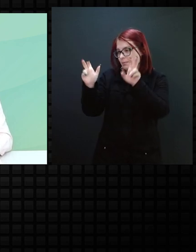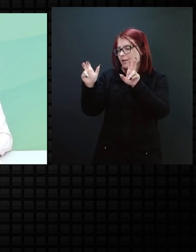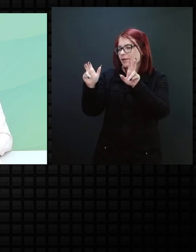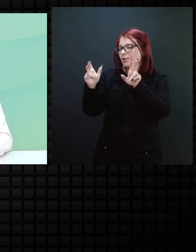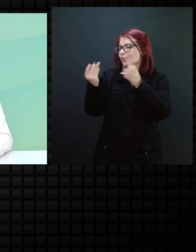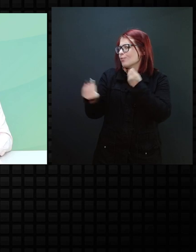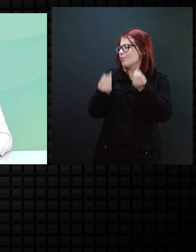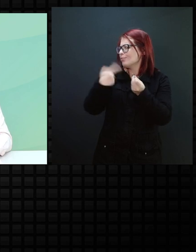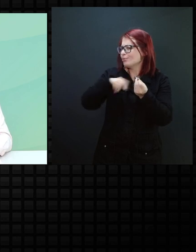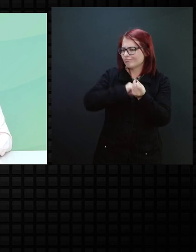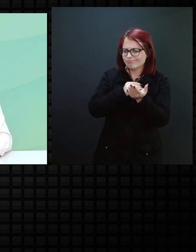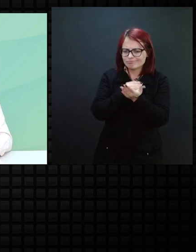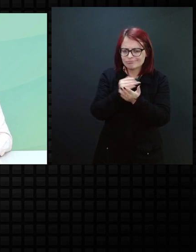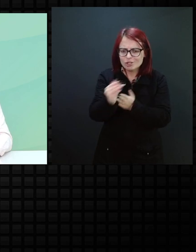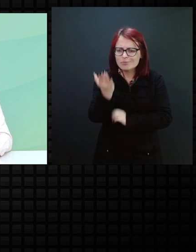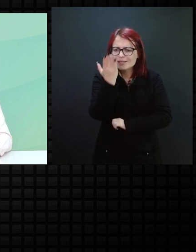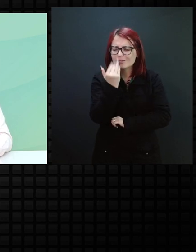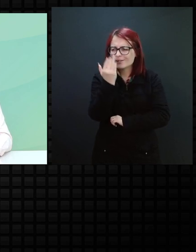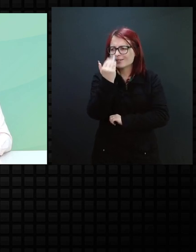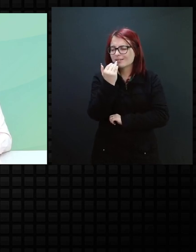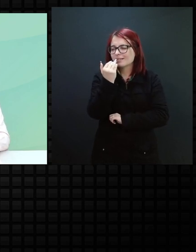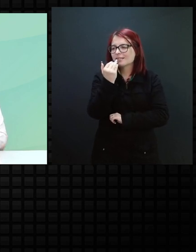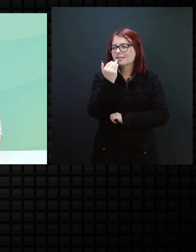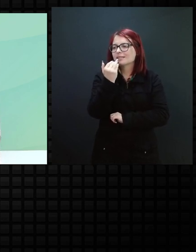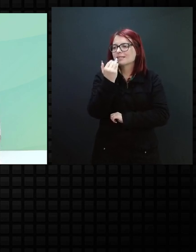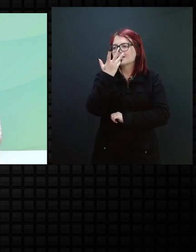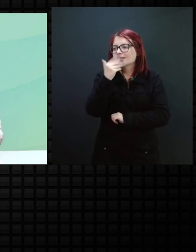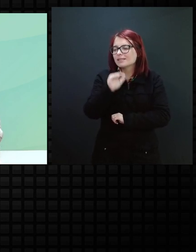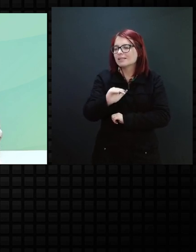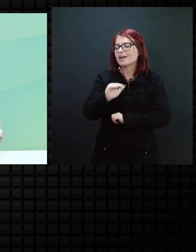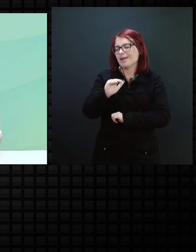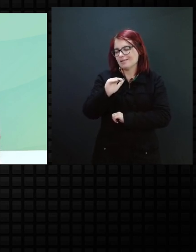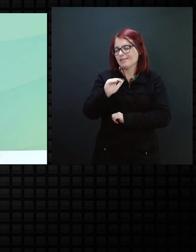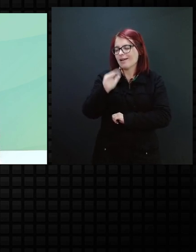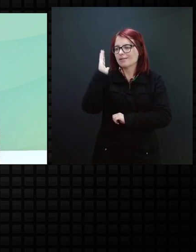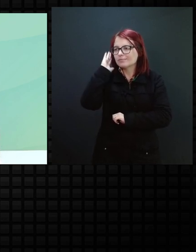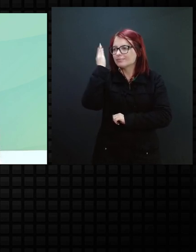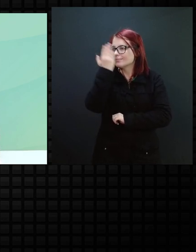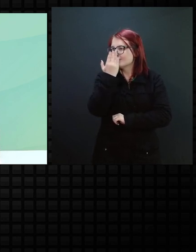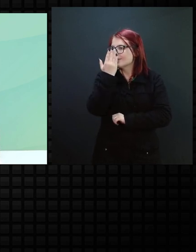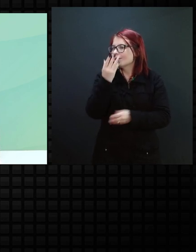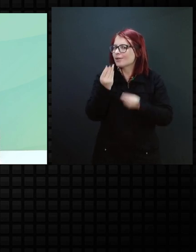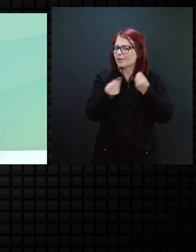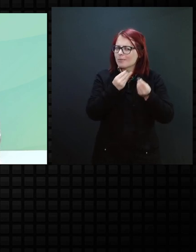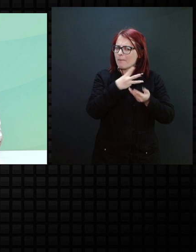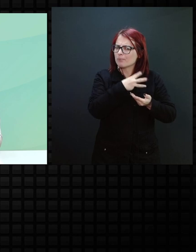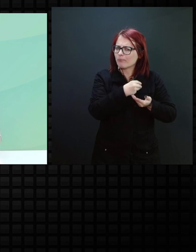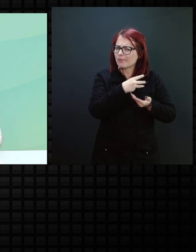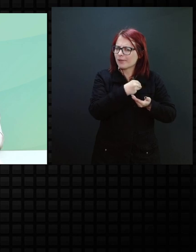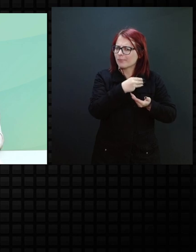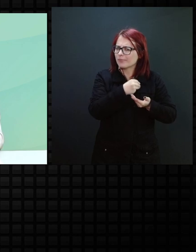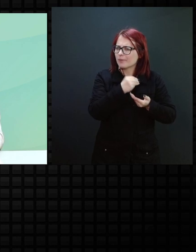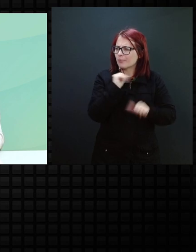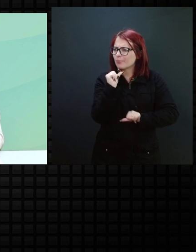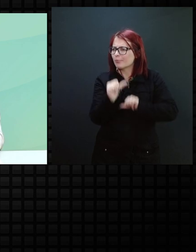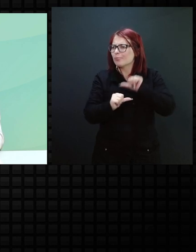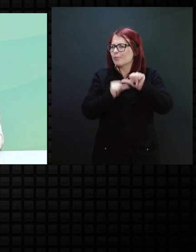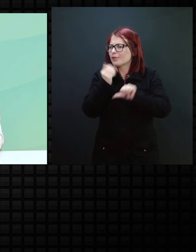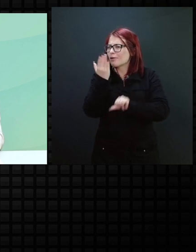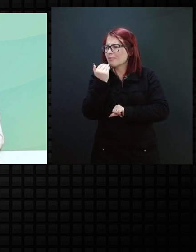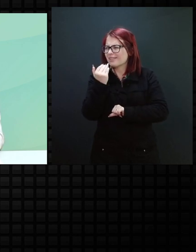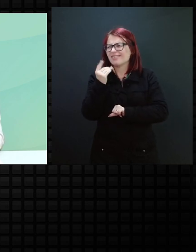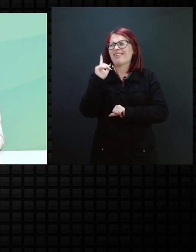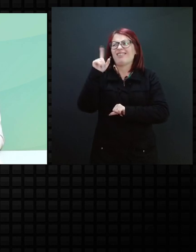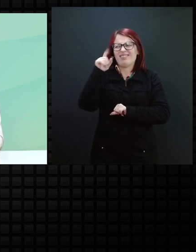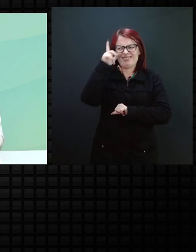iniciar a alimentação com uma criança surda cega, passar da amamentação ali para algo pastoso. Deve ser muito difícil, né?